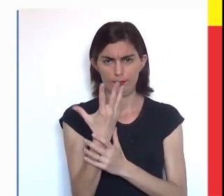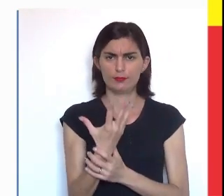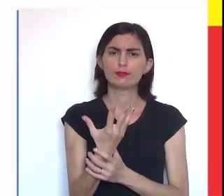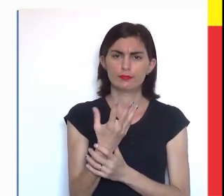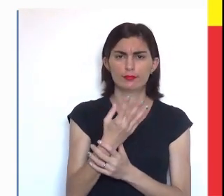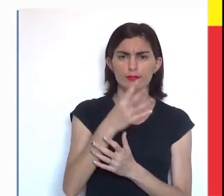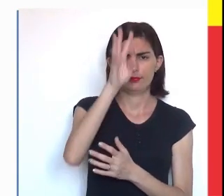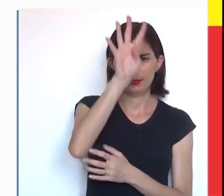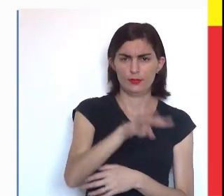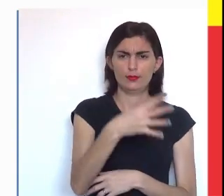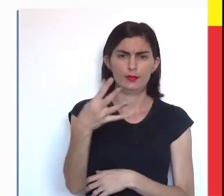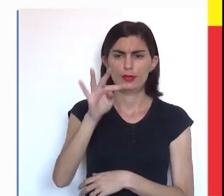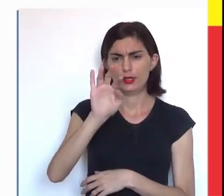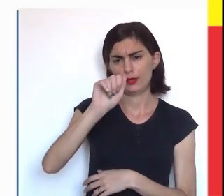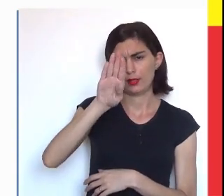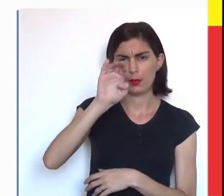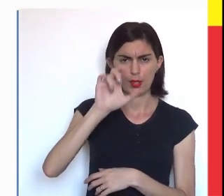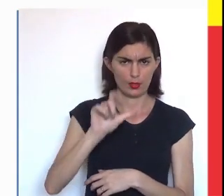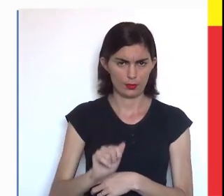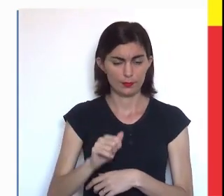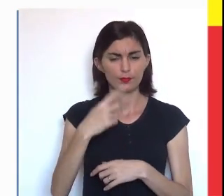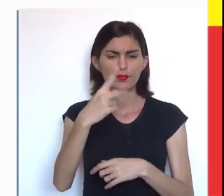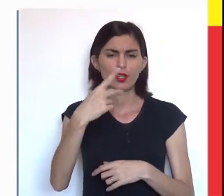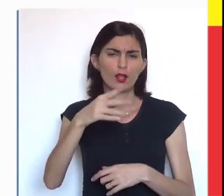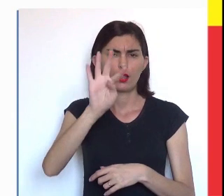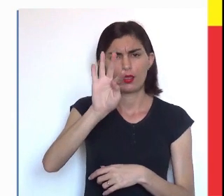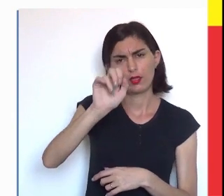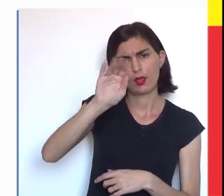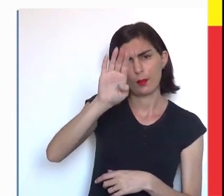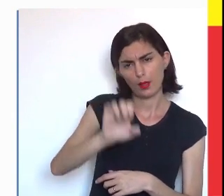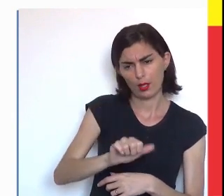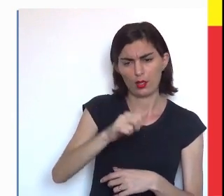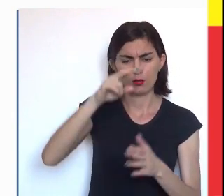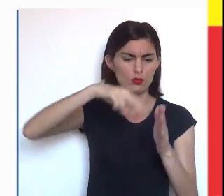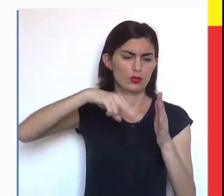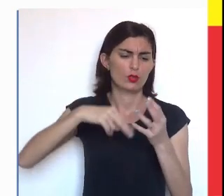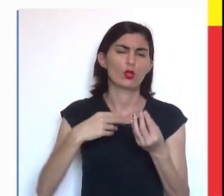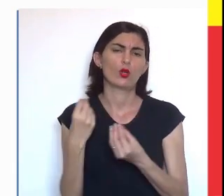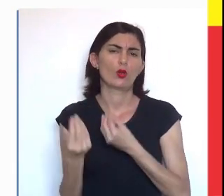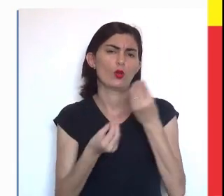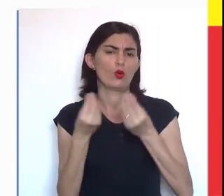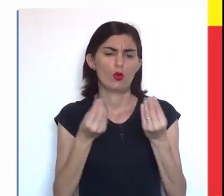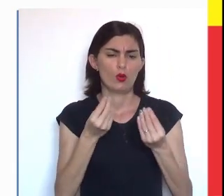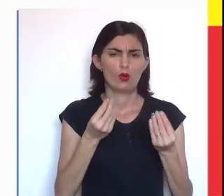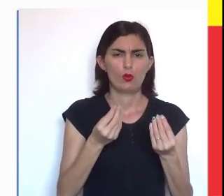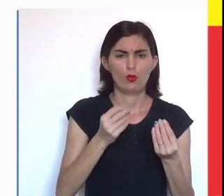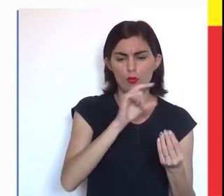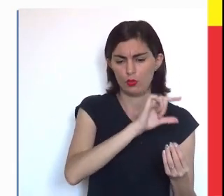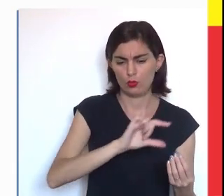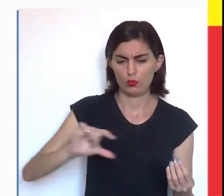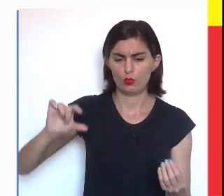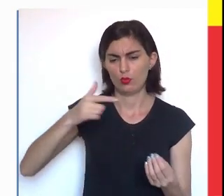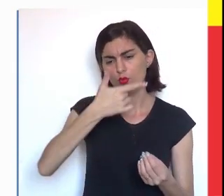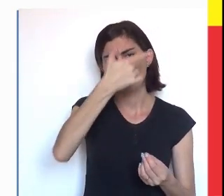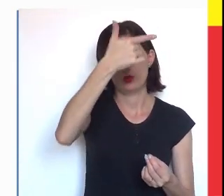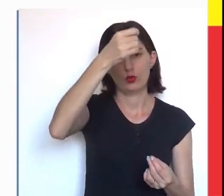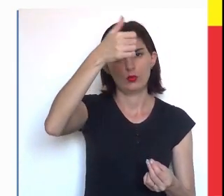criada uma tabela, certo? Que nessa tabela, nós iremos ler na forma horizontal.